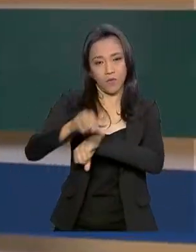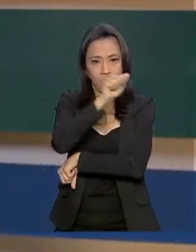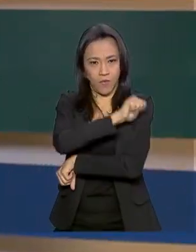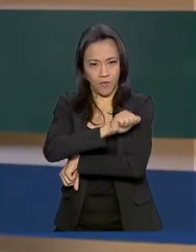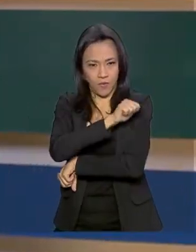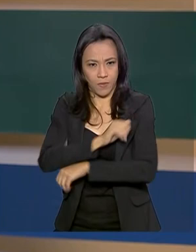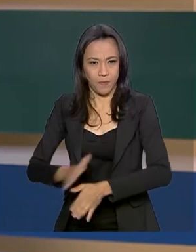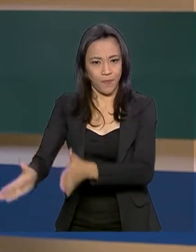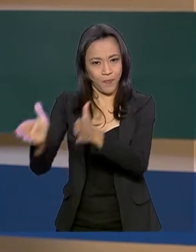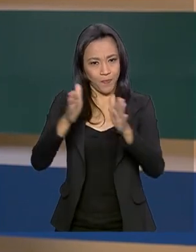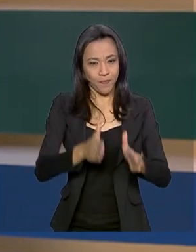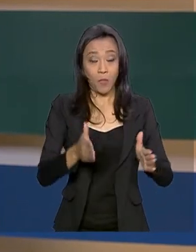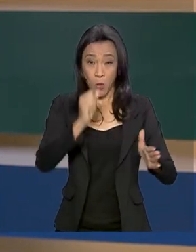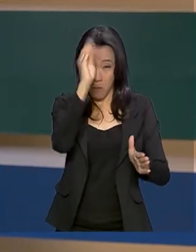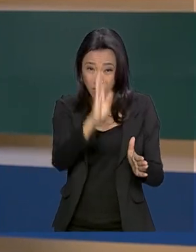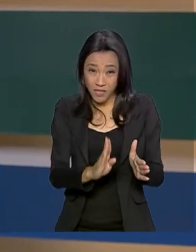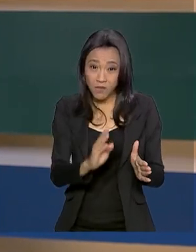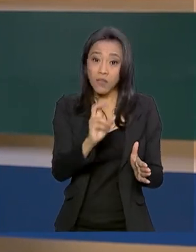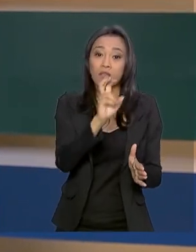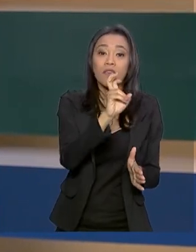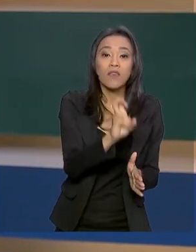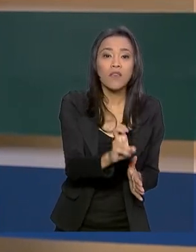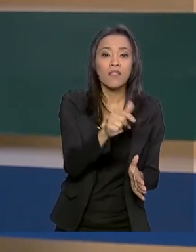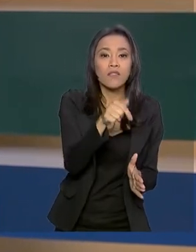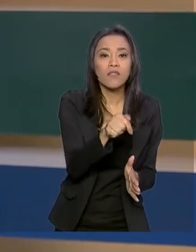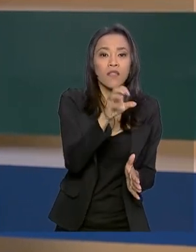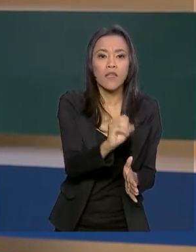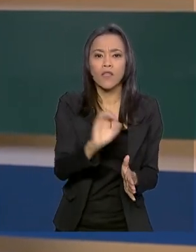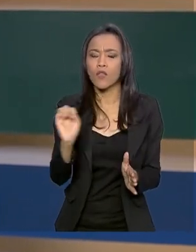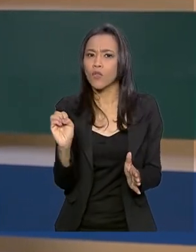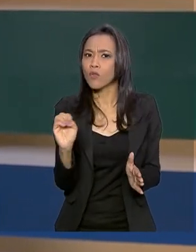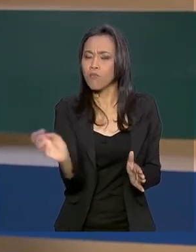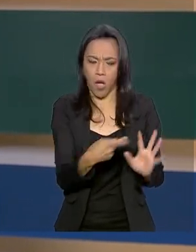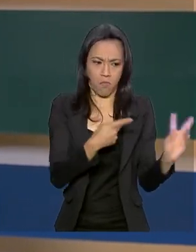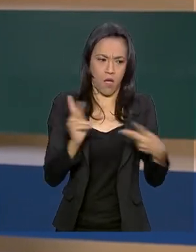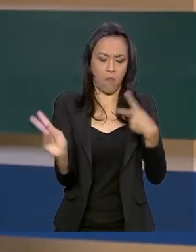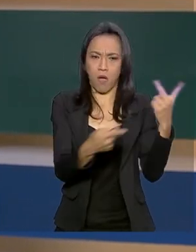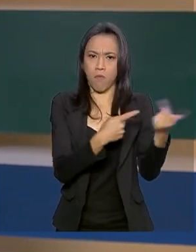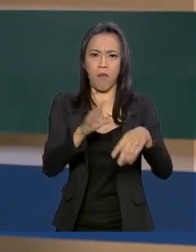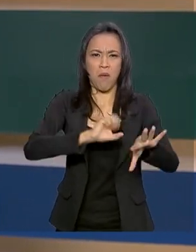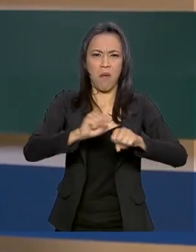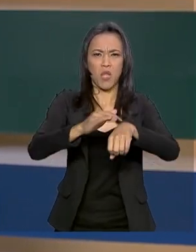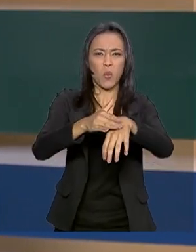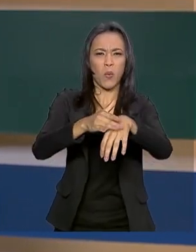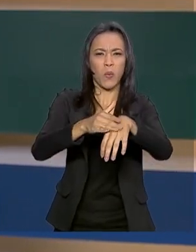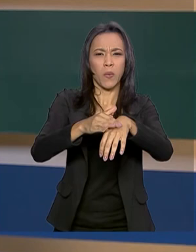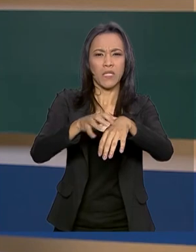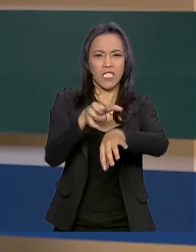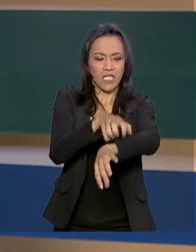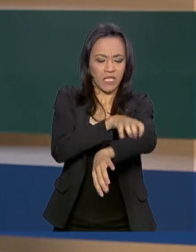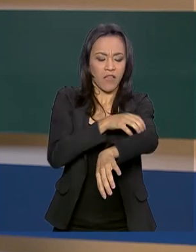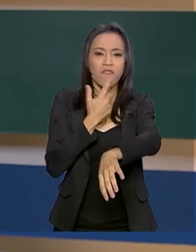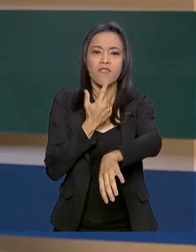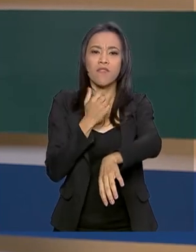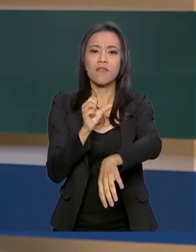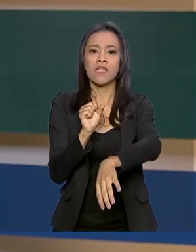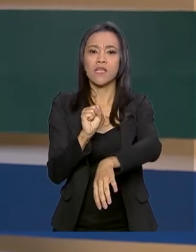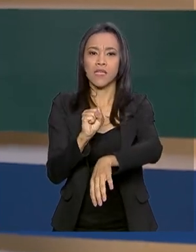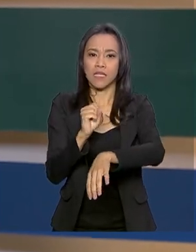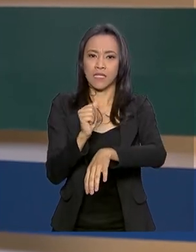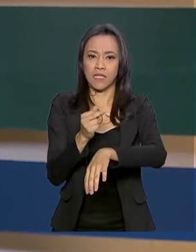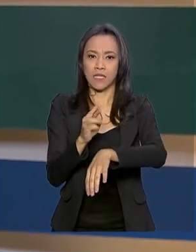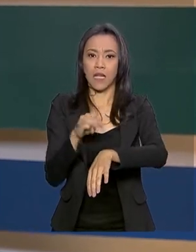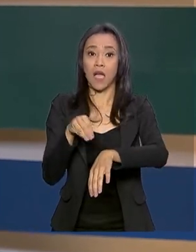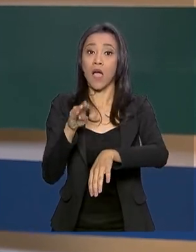O Brasil tem 570 novos casos de sarampo confirmados pelo Ministério da Saúde. Nos últimos 90